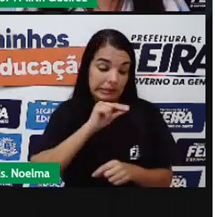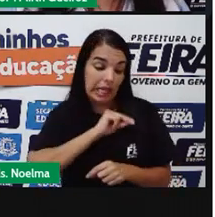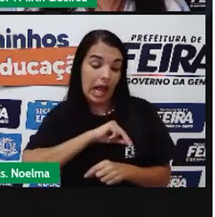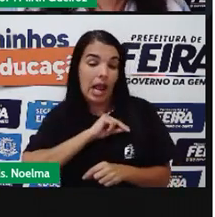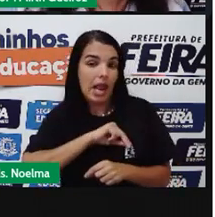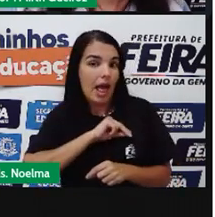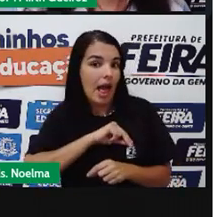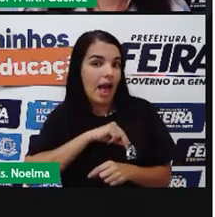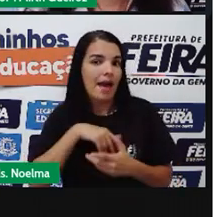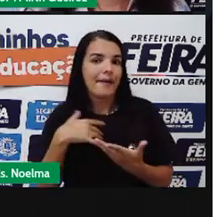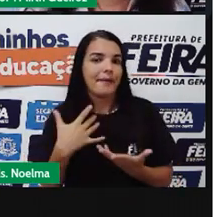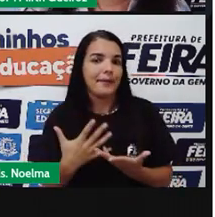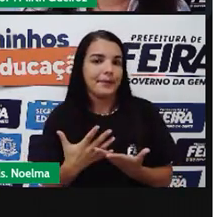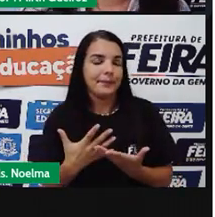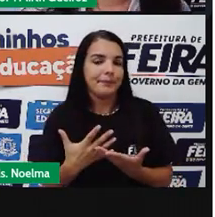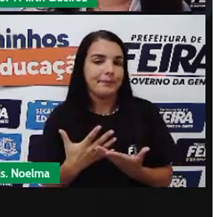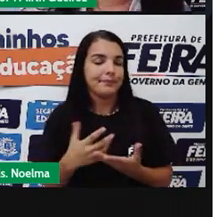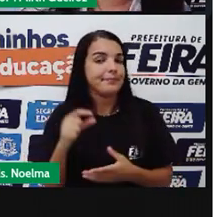Ao nível